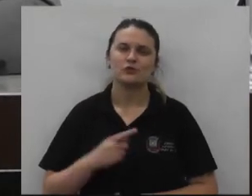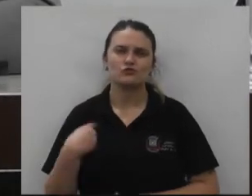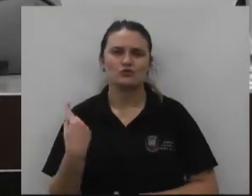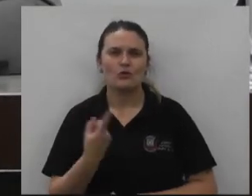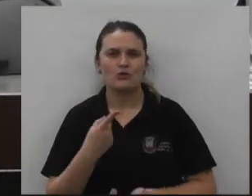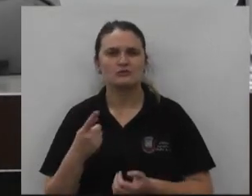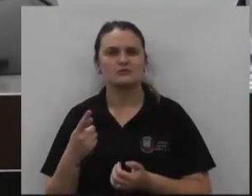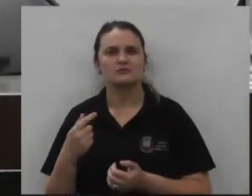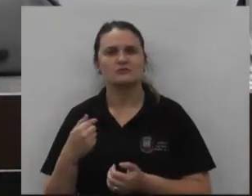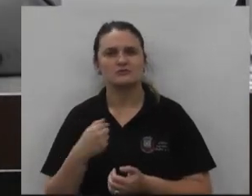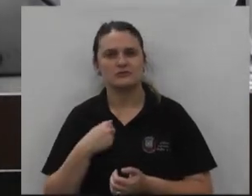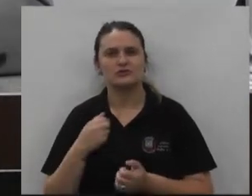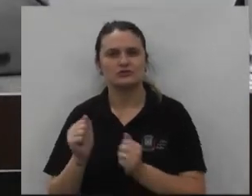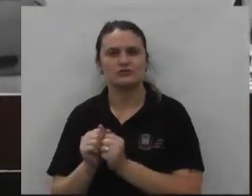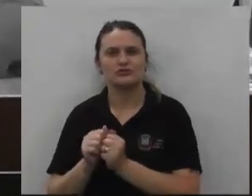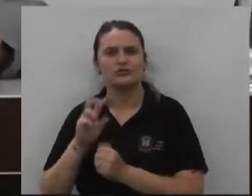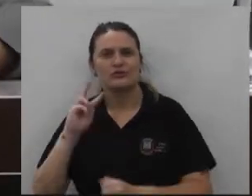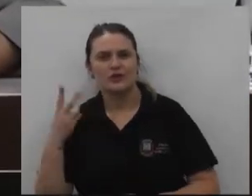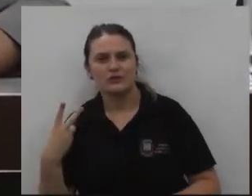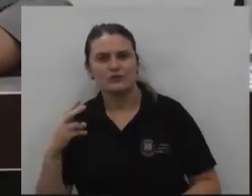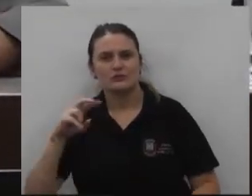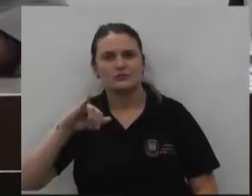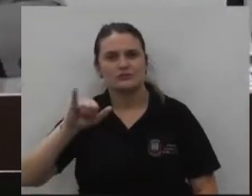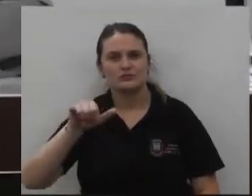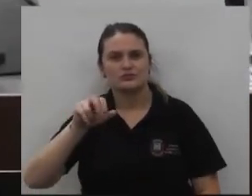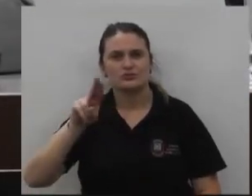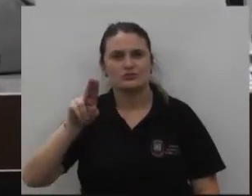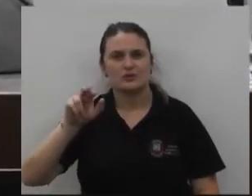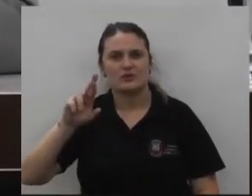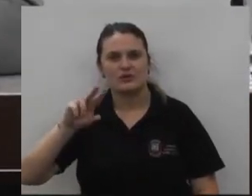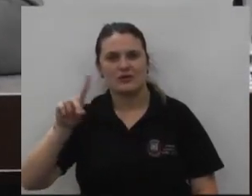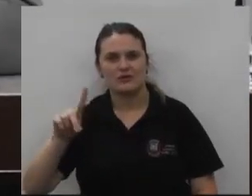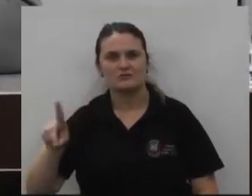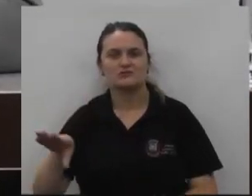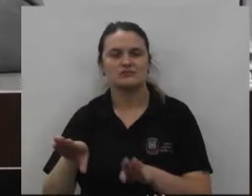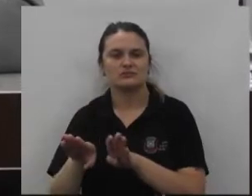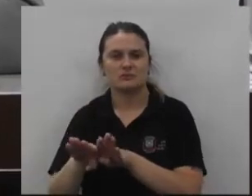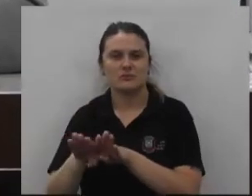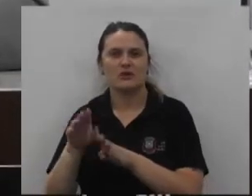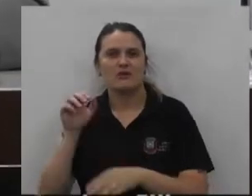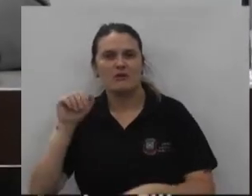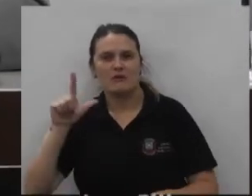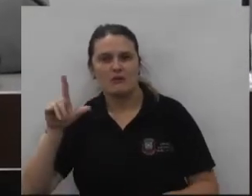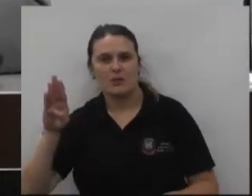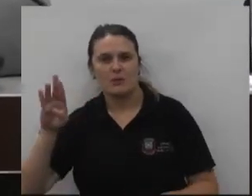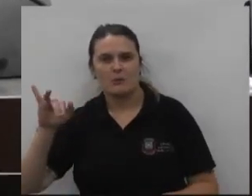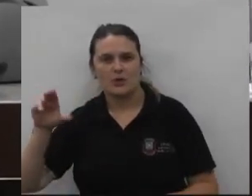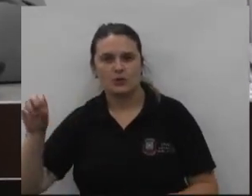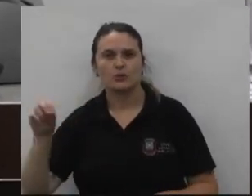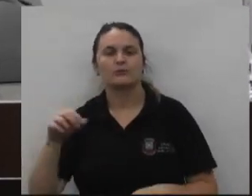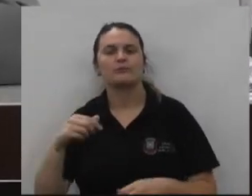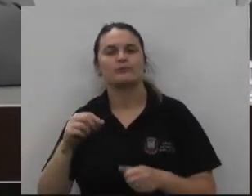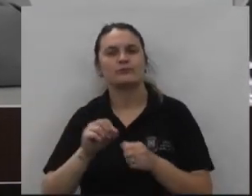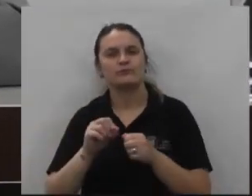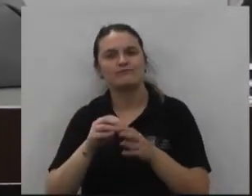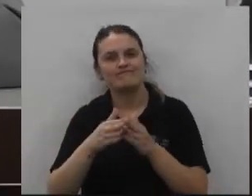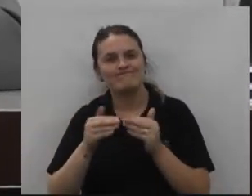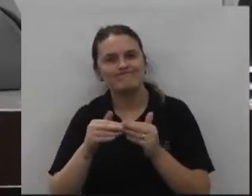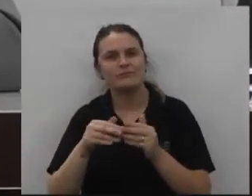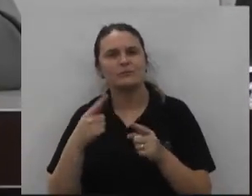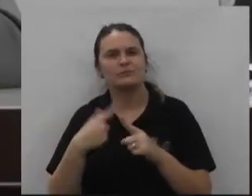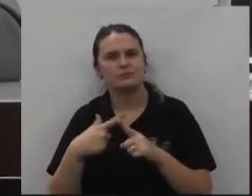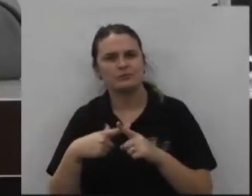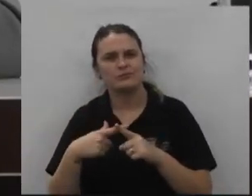nós com o vereador Juarez e também com vereador Albino fizemos mais uma vez esta solicitação porque esta